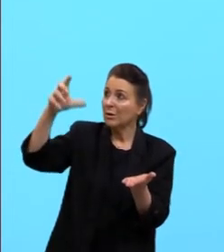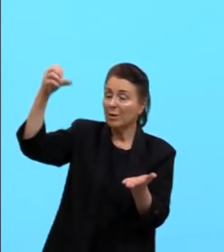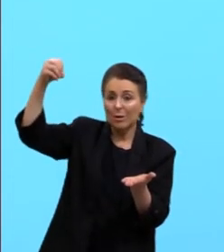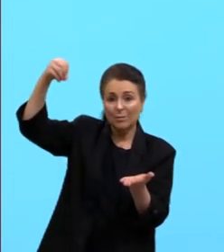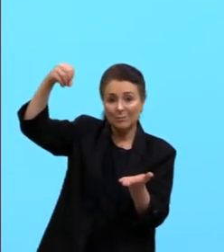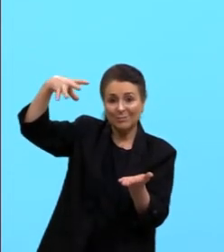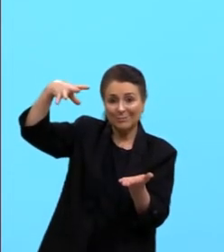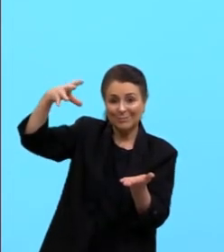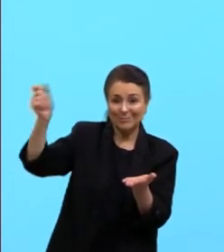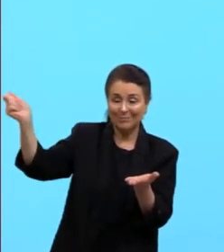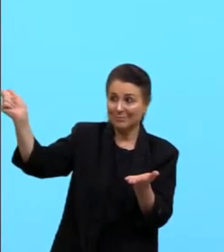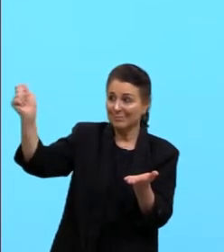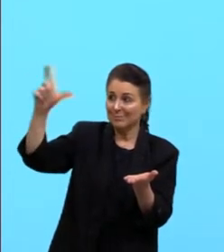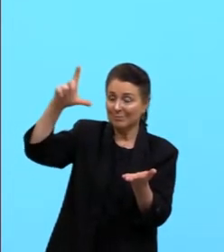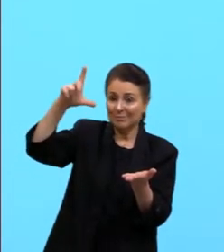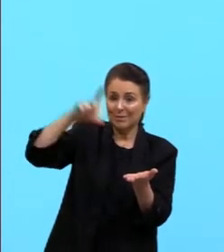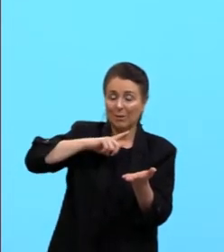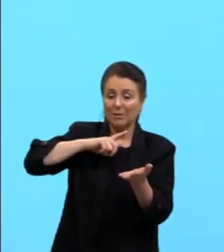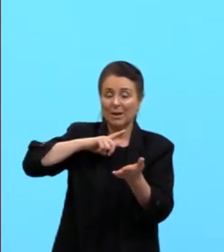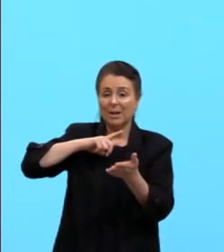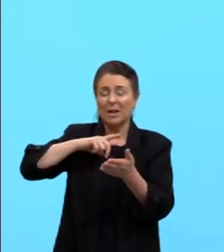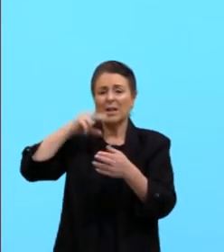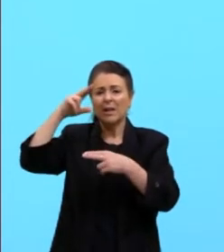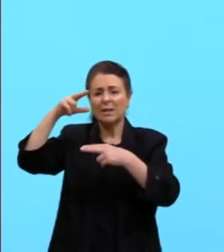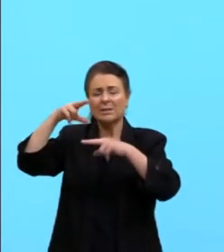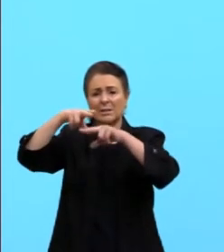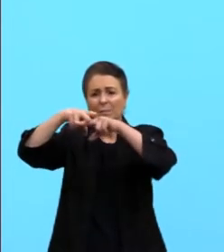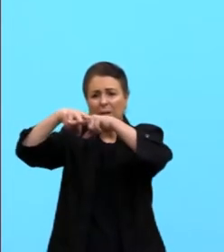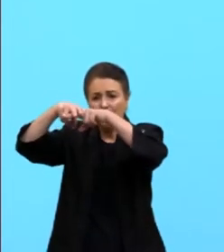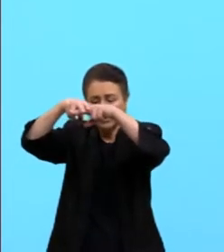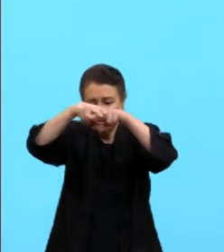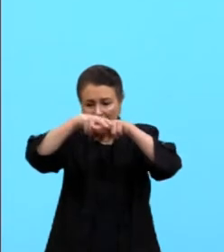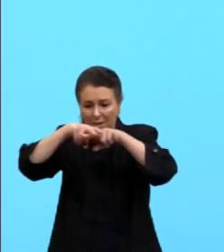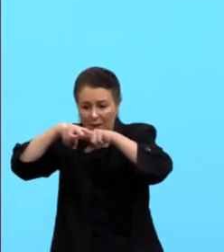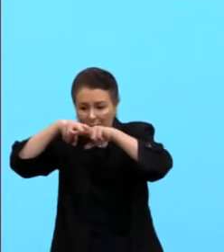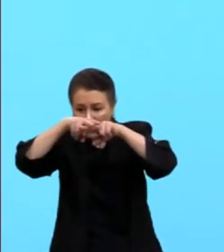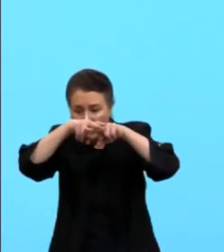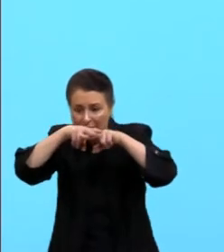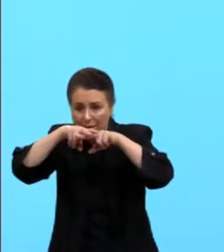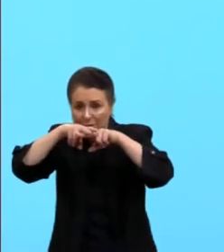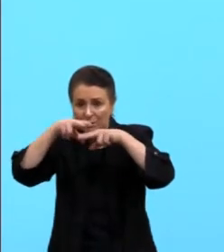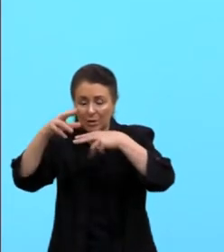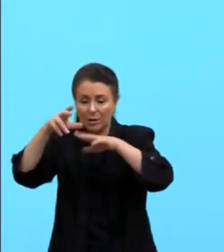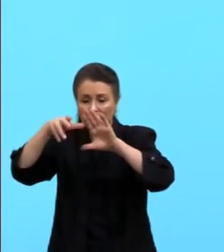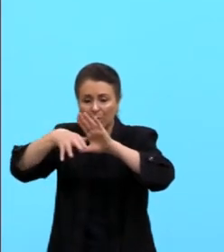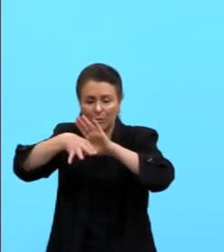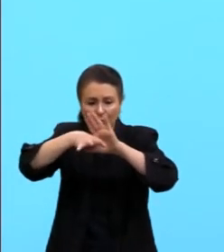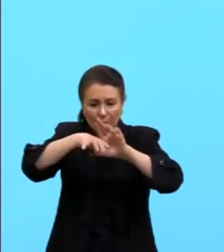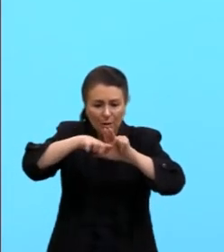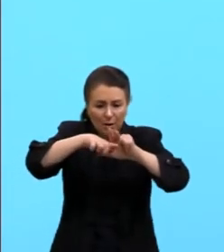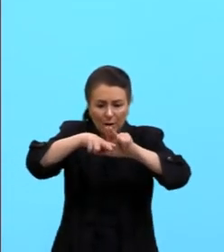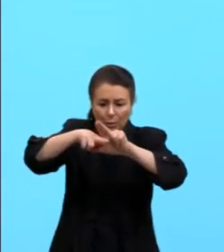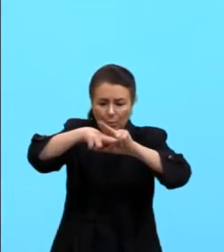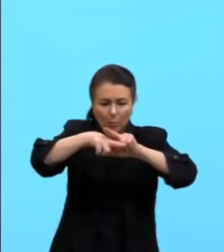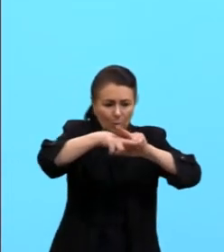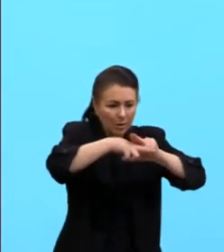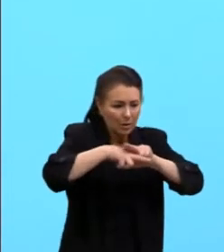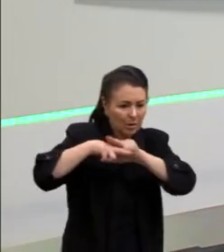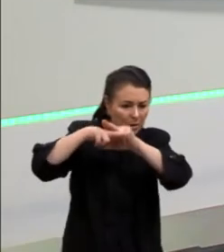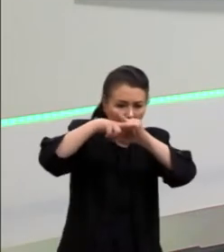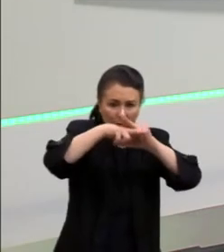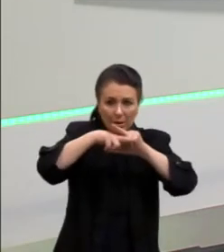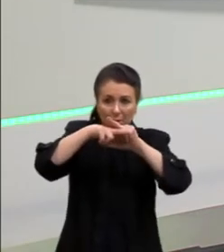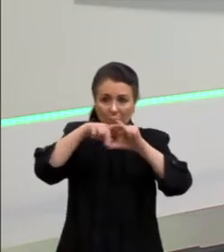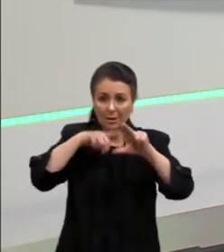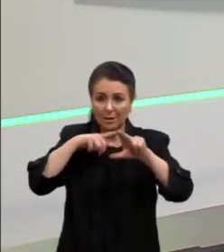receptor no satélite, né, e cada onda desse receptor vai mostrar isso aí. E aí eu trago algumas formas aí para